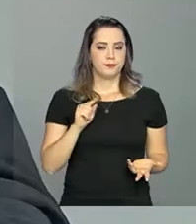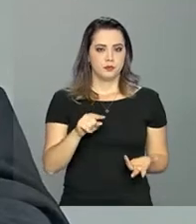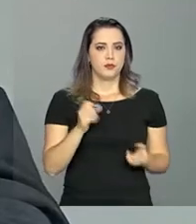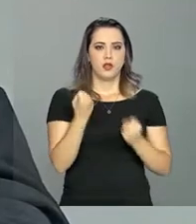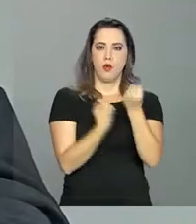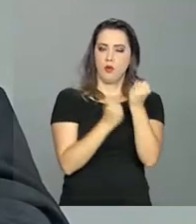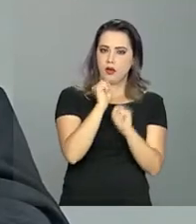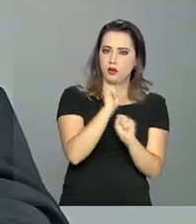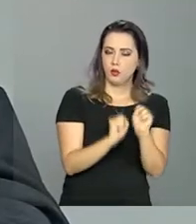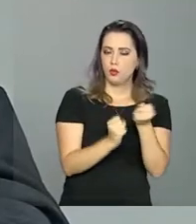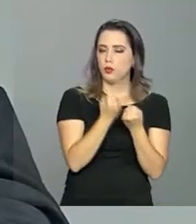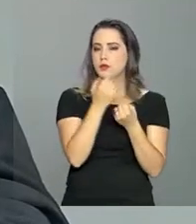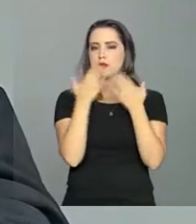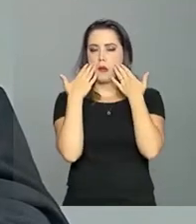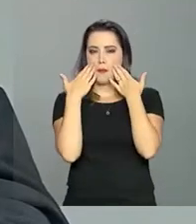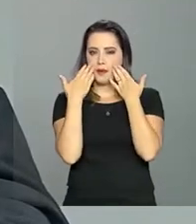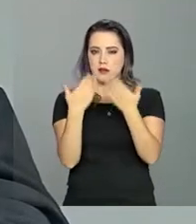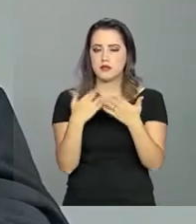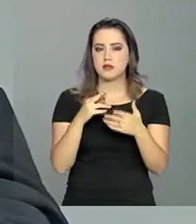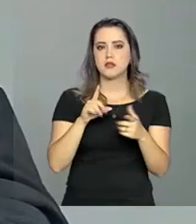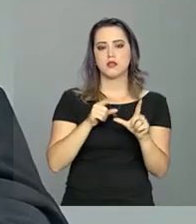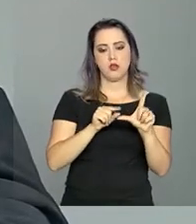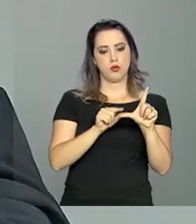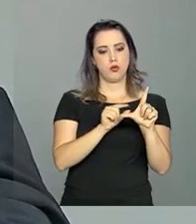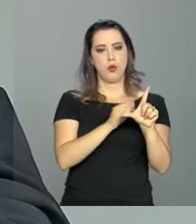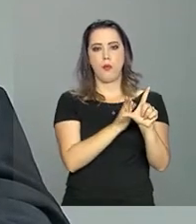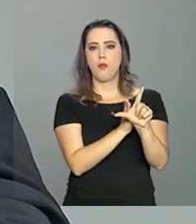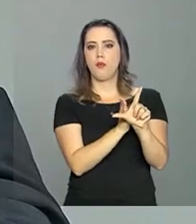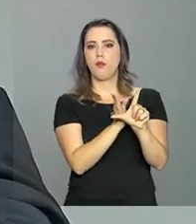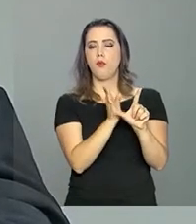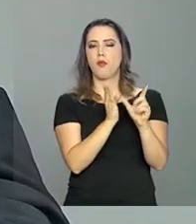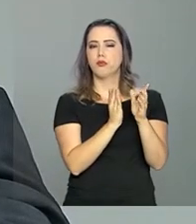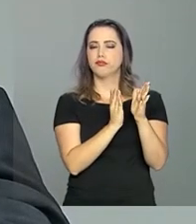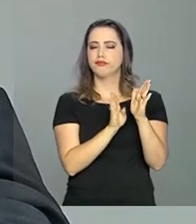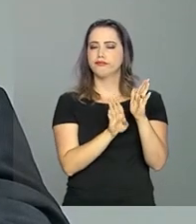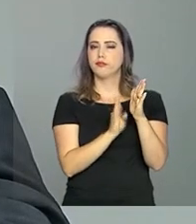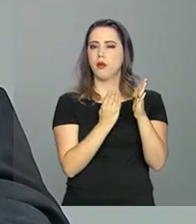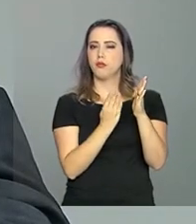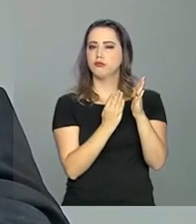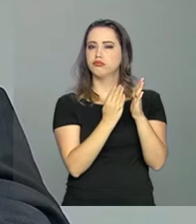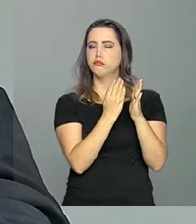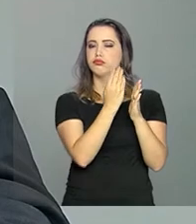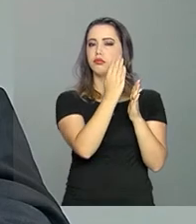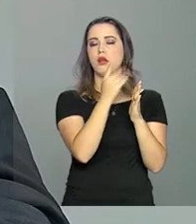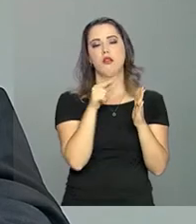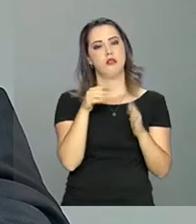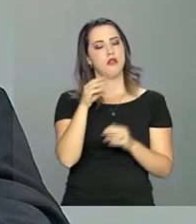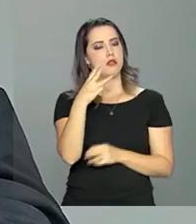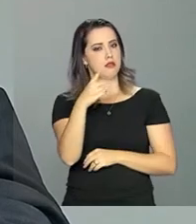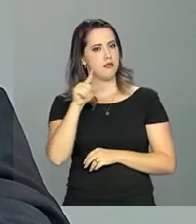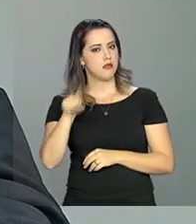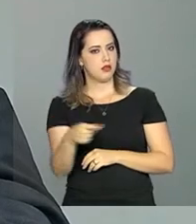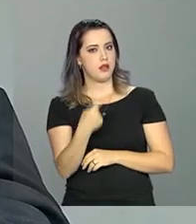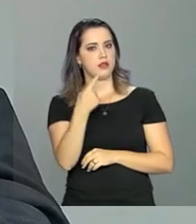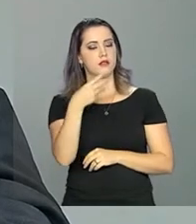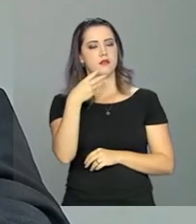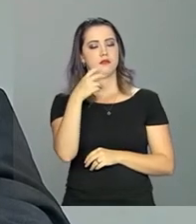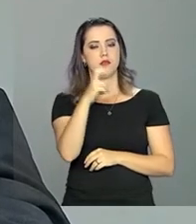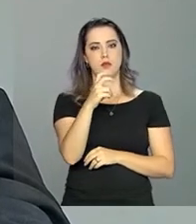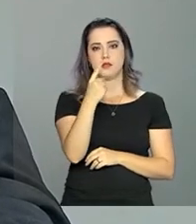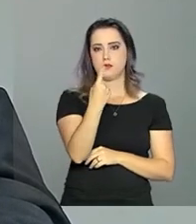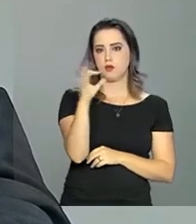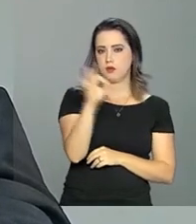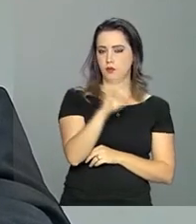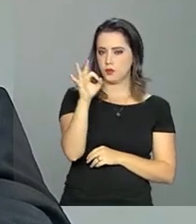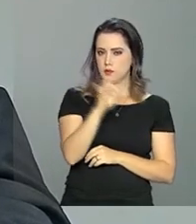indústria apresentou aí uma variação positiva, mês contra mês, em relação ao ano anterior, de 3,51%.